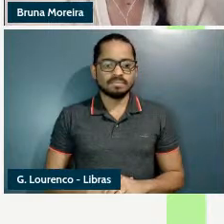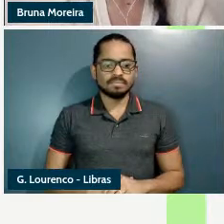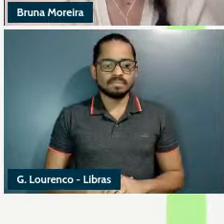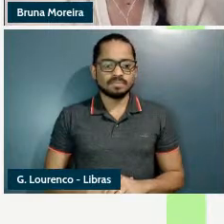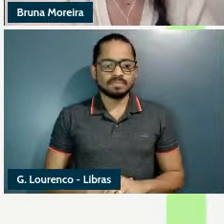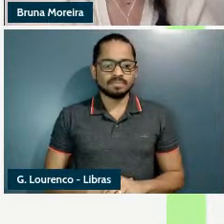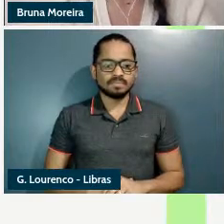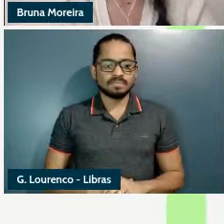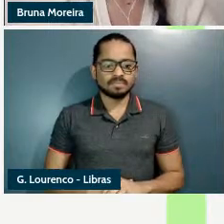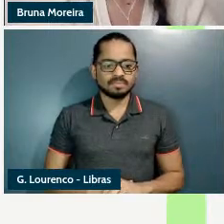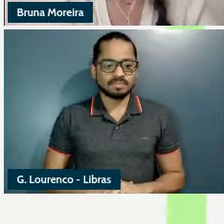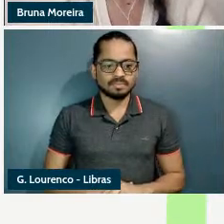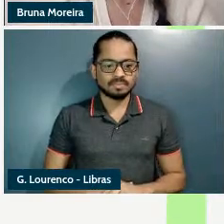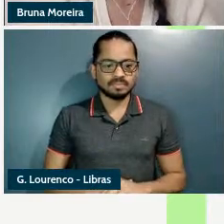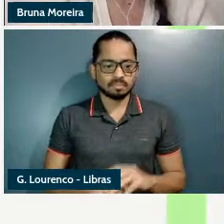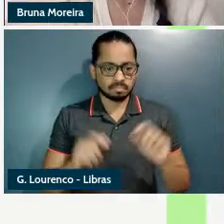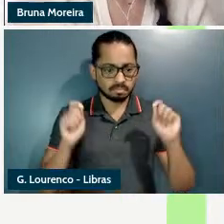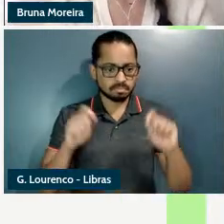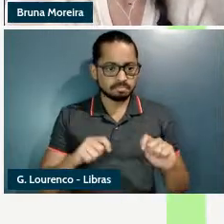ela aparece agora